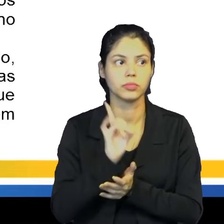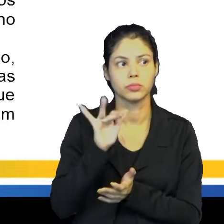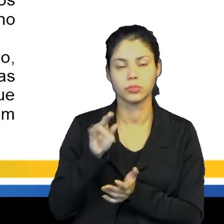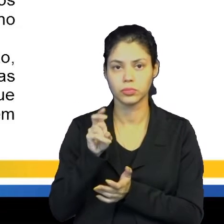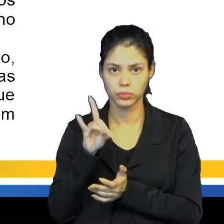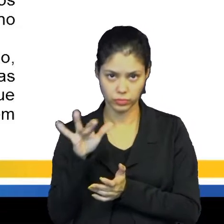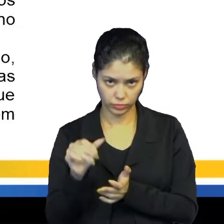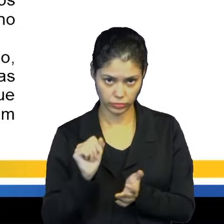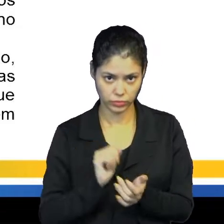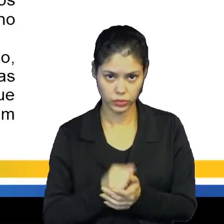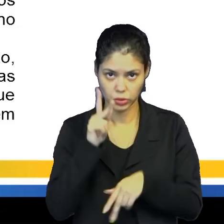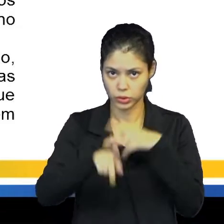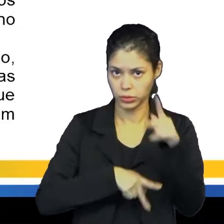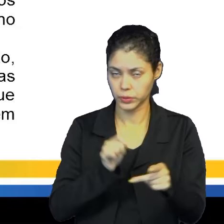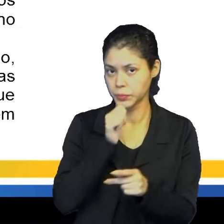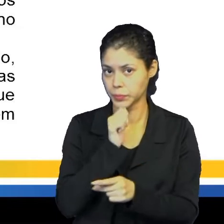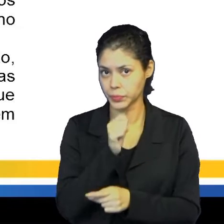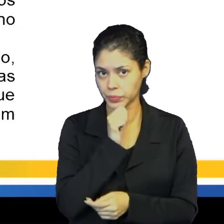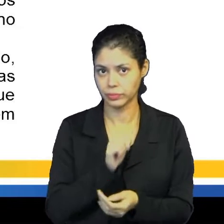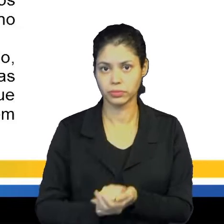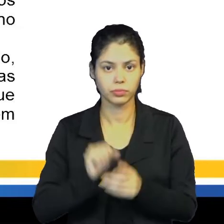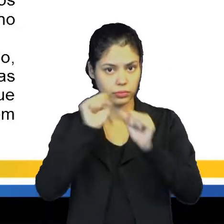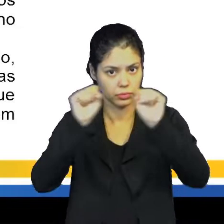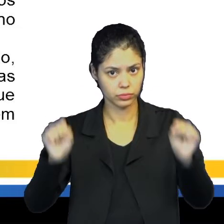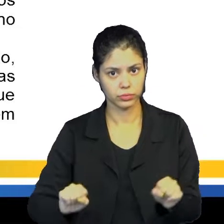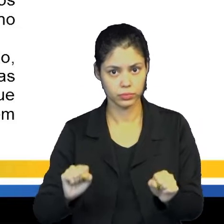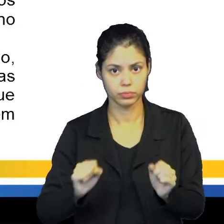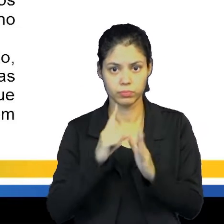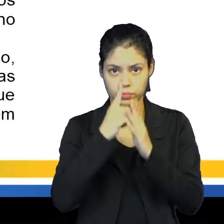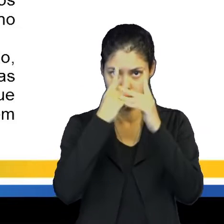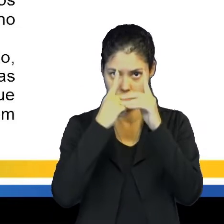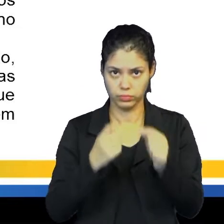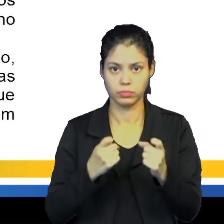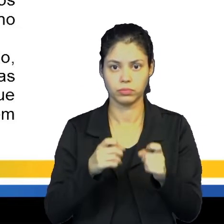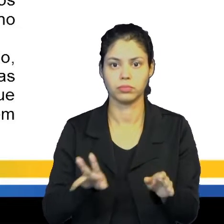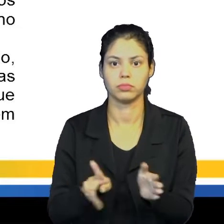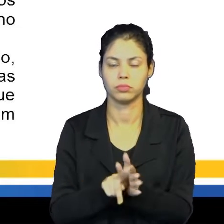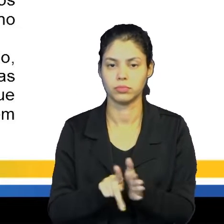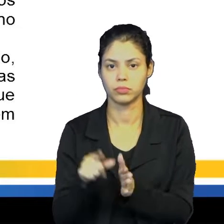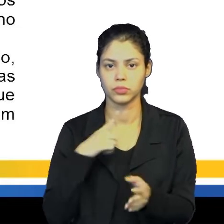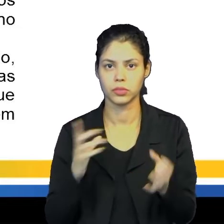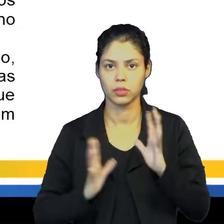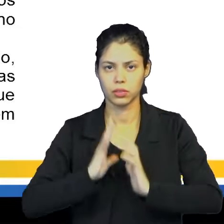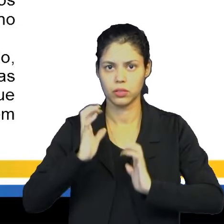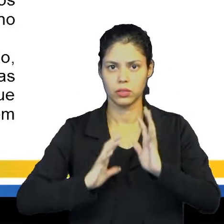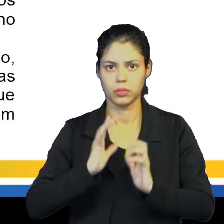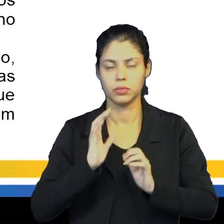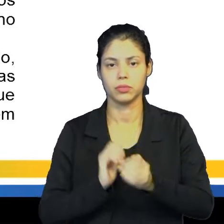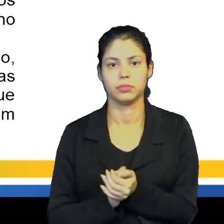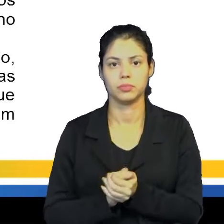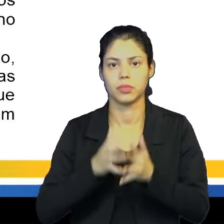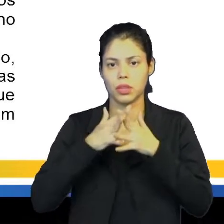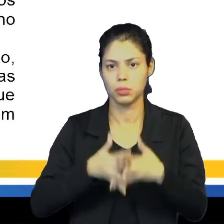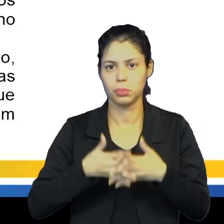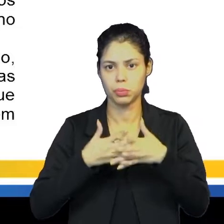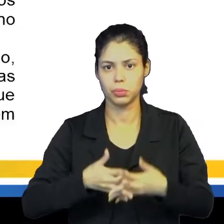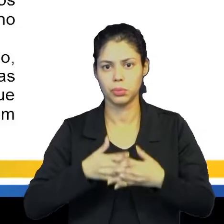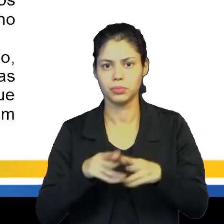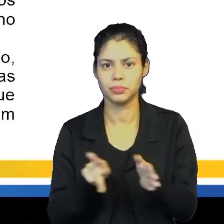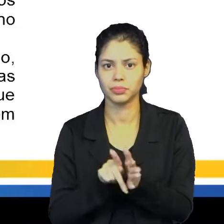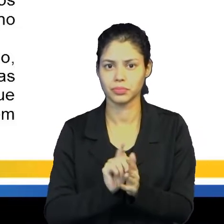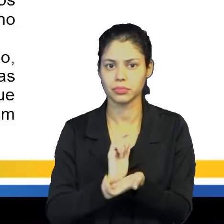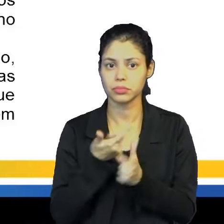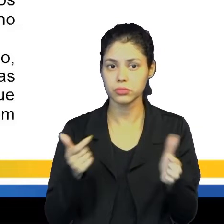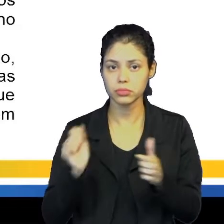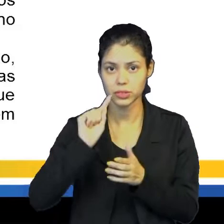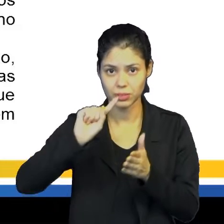e os povos nativos foram sistematicamente violentados. Os conflitos, as doenças e a escravização fizeram com